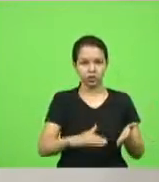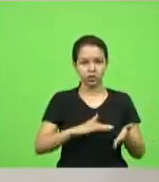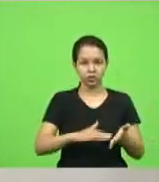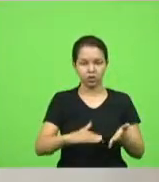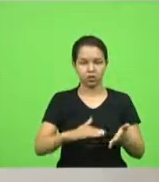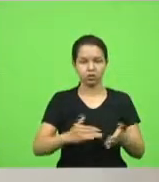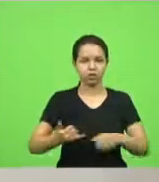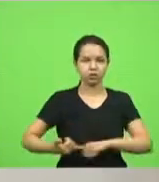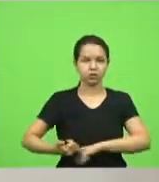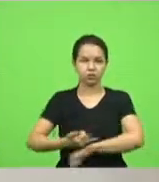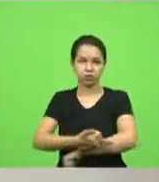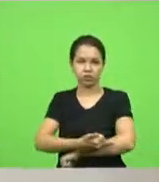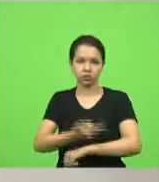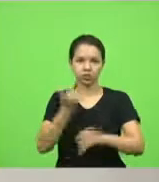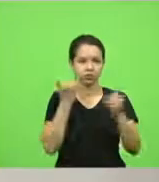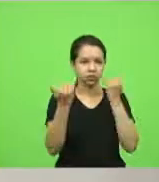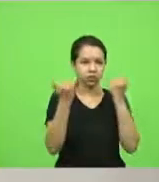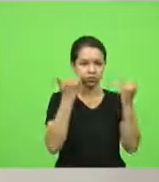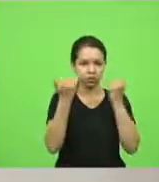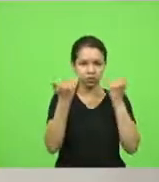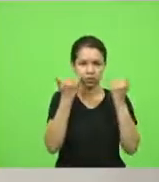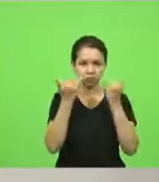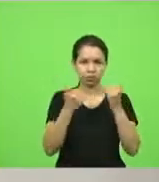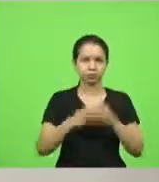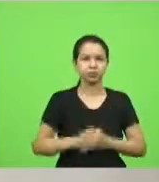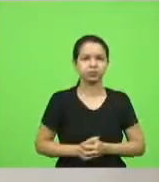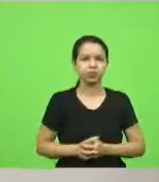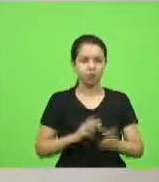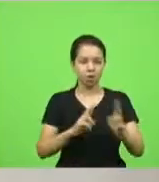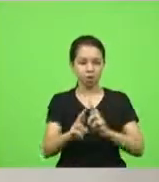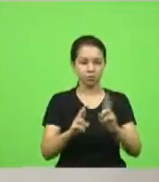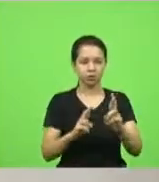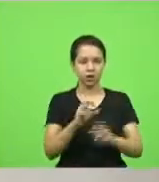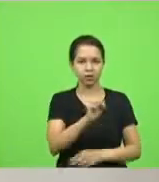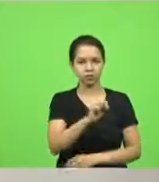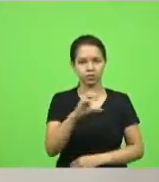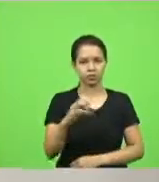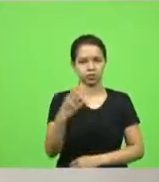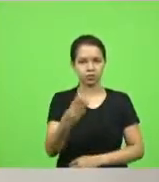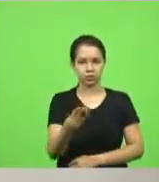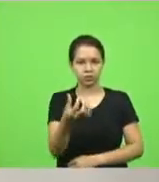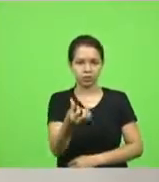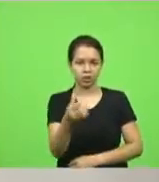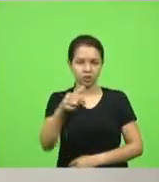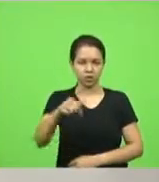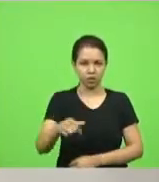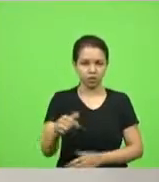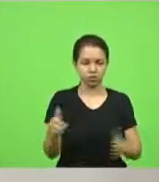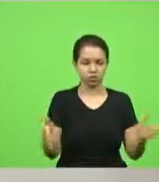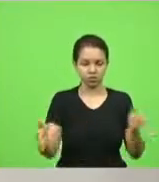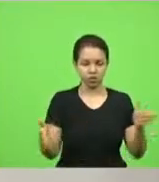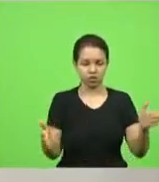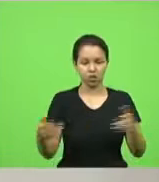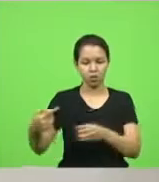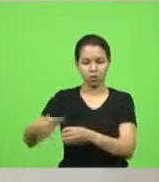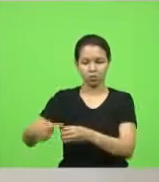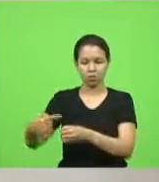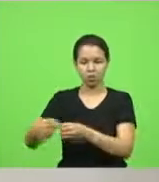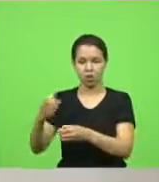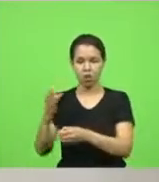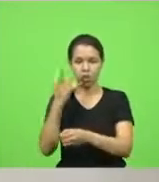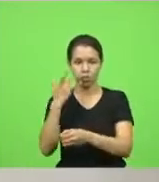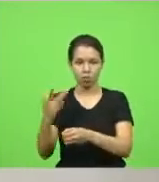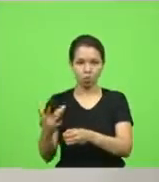Infraestrutura informações acerca da rodovia SC-467, trecho entre os municípios de Ouro e